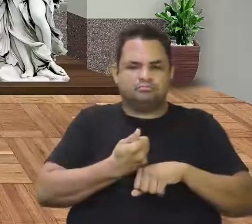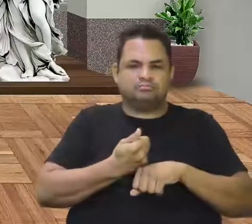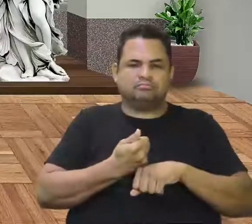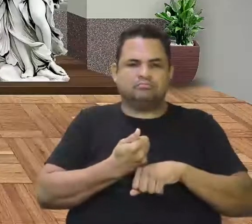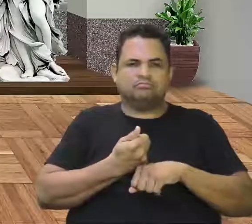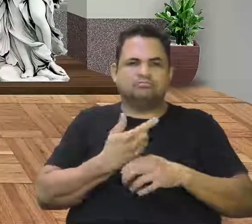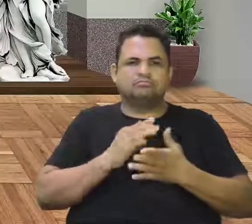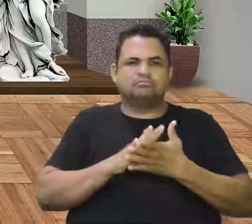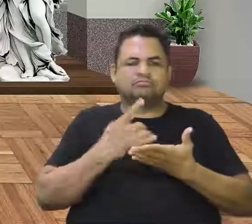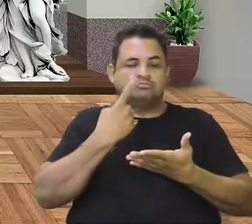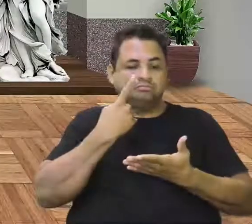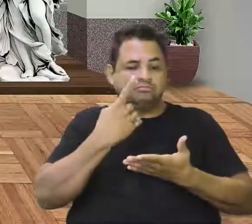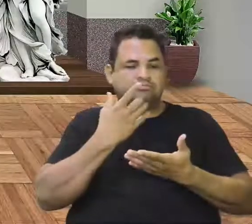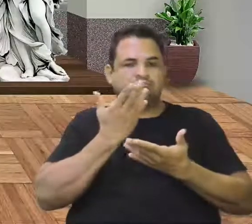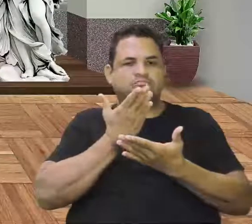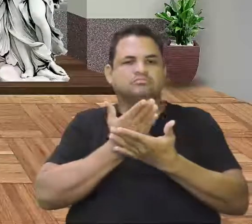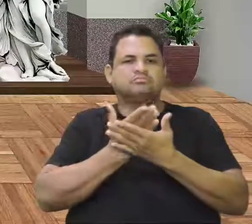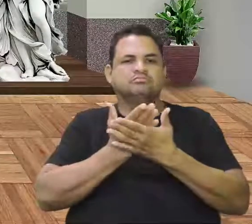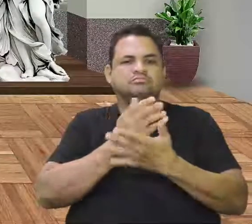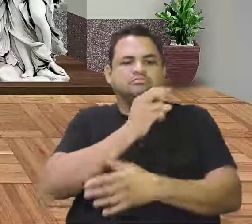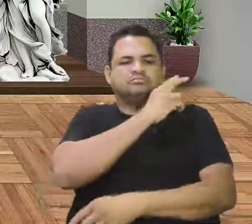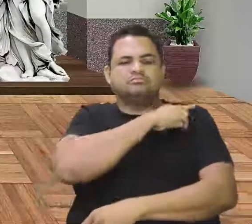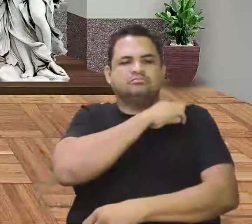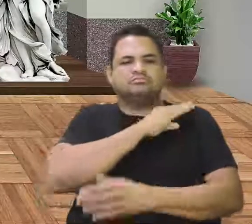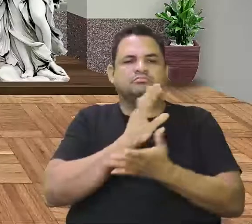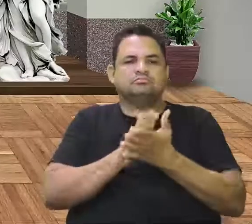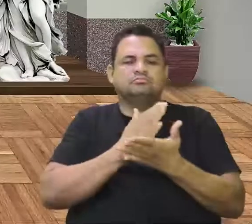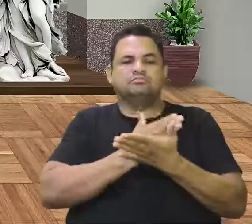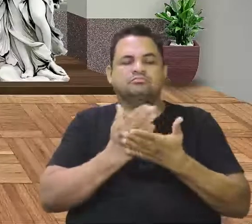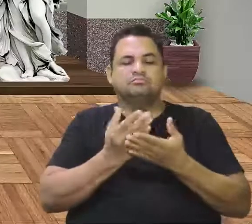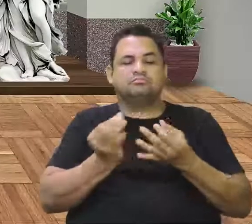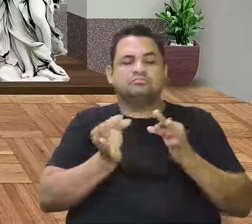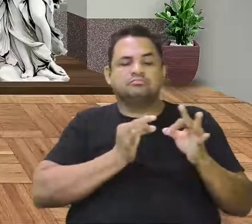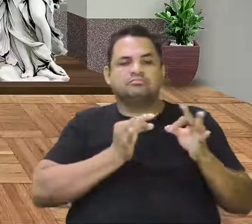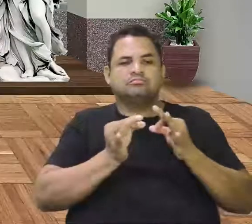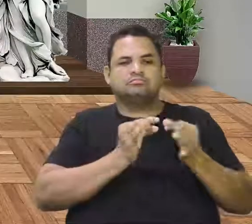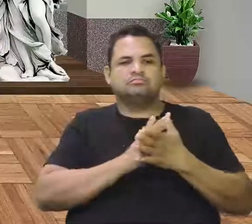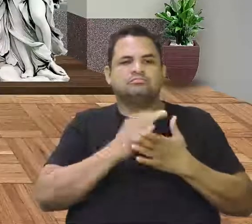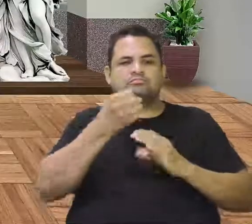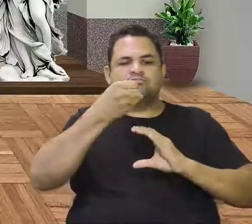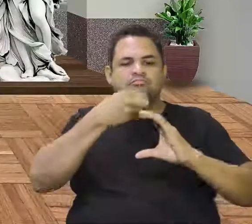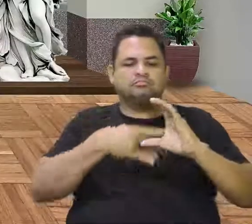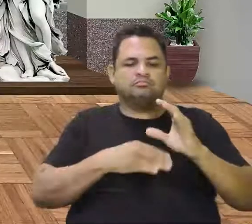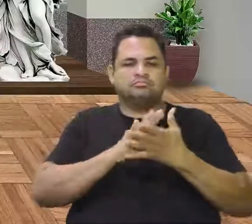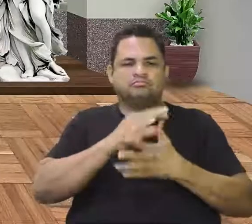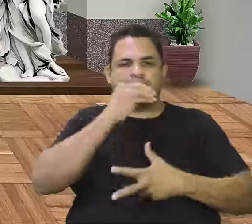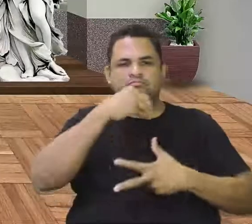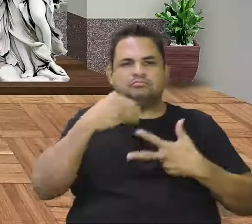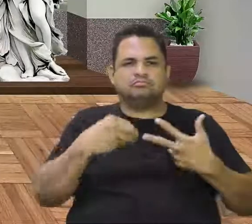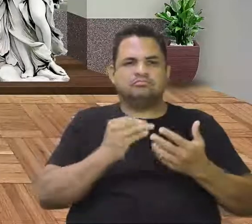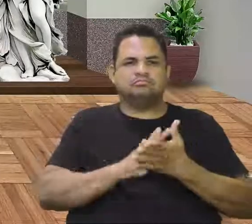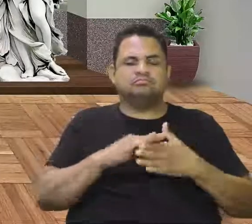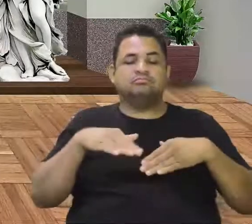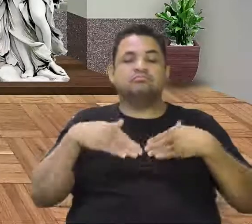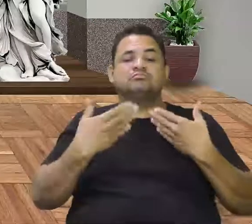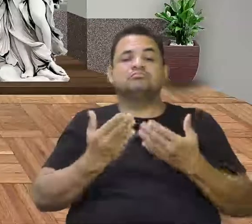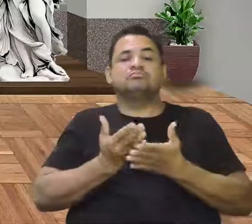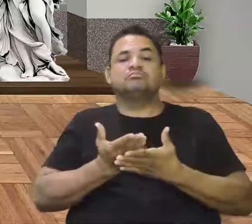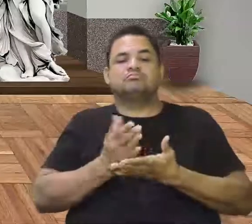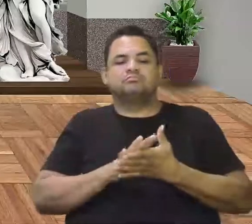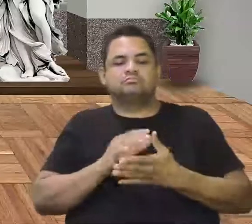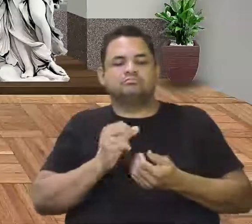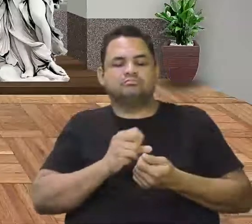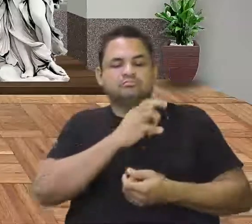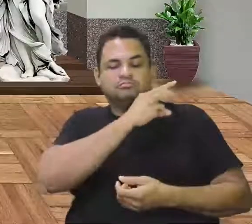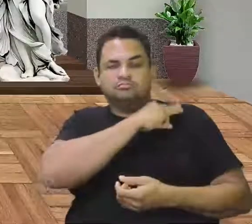Vocês, alunos do segundo ano, começaram a se preparar desde o primeiro ano já para essa característica do Enem. Para quando você chegar lá no terceiro